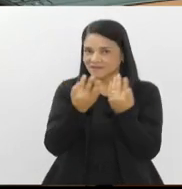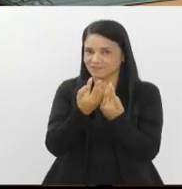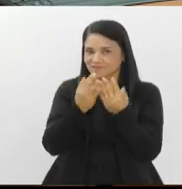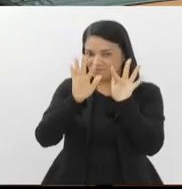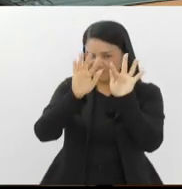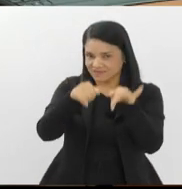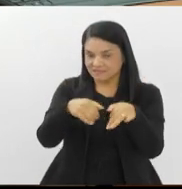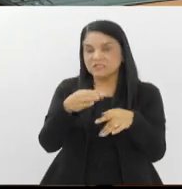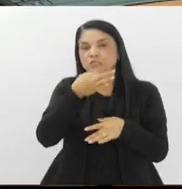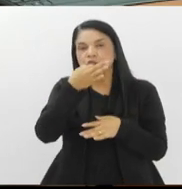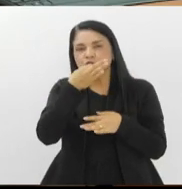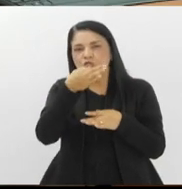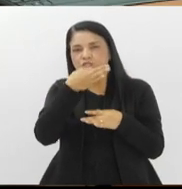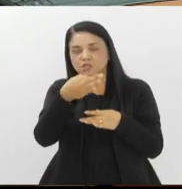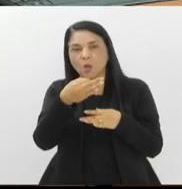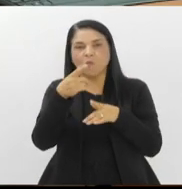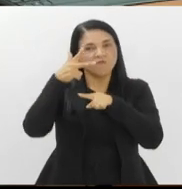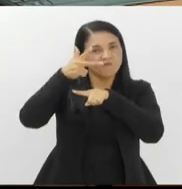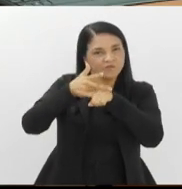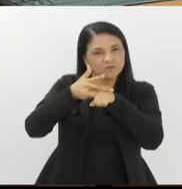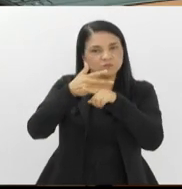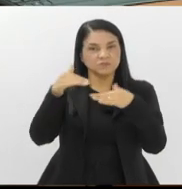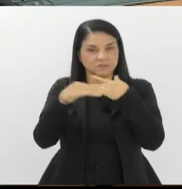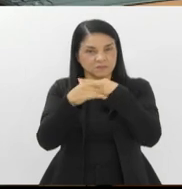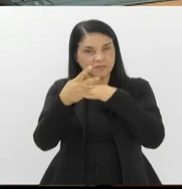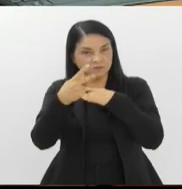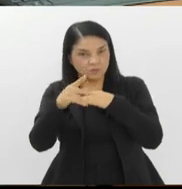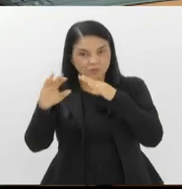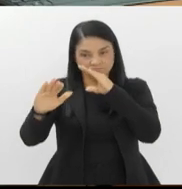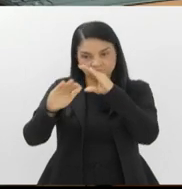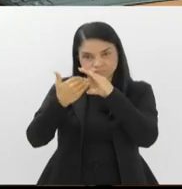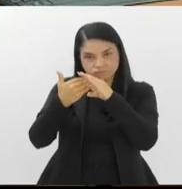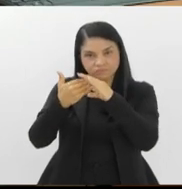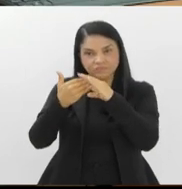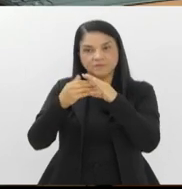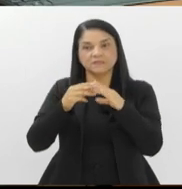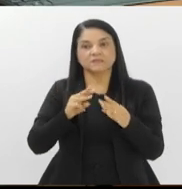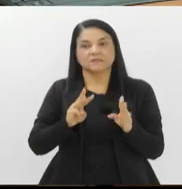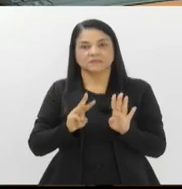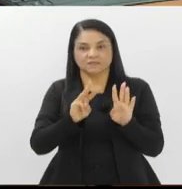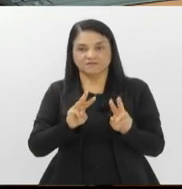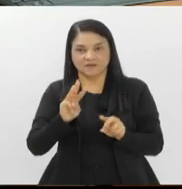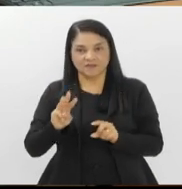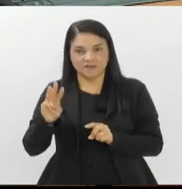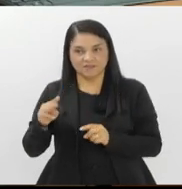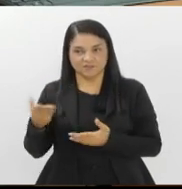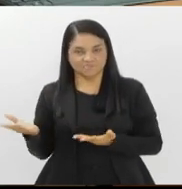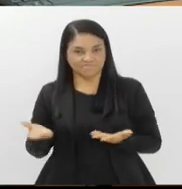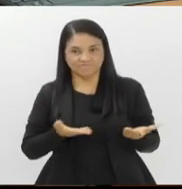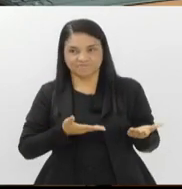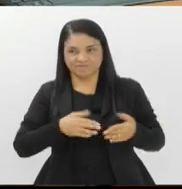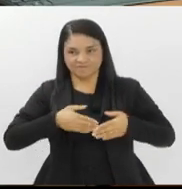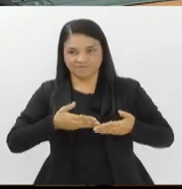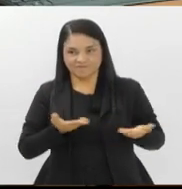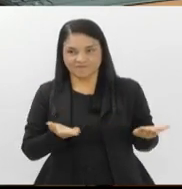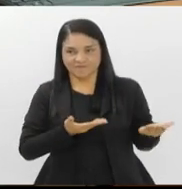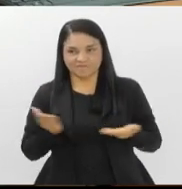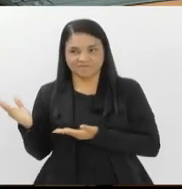você quiser enviar sugestões ou vídeos aí da sua cidade, é só acessar nosso e-mail tvalerje, arroba, alerje.rj